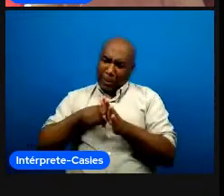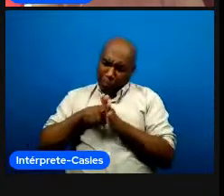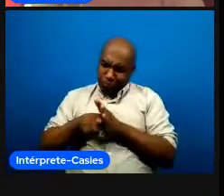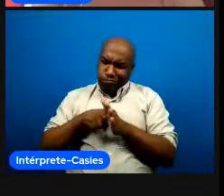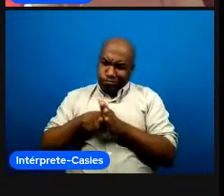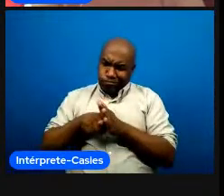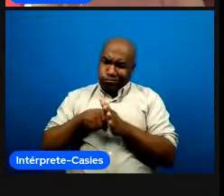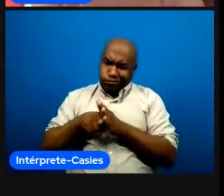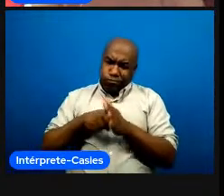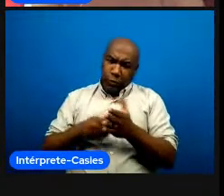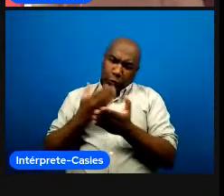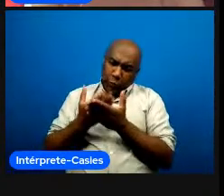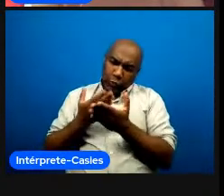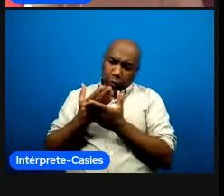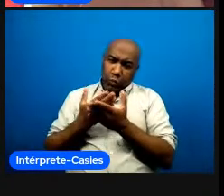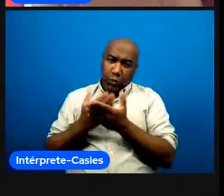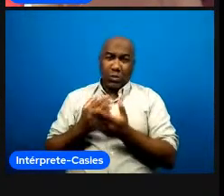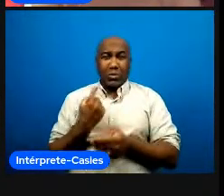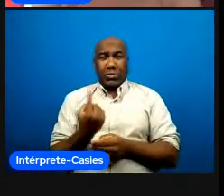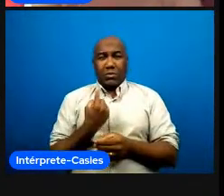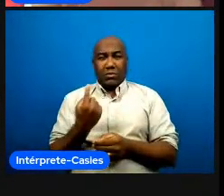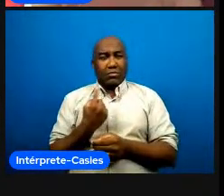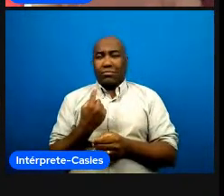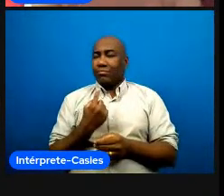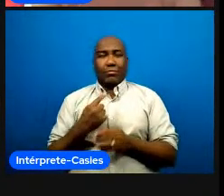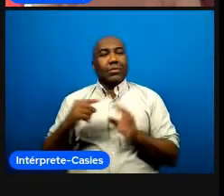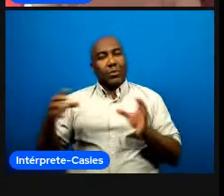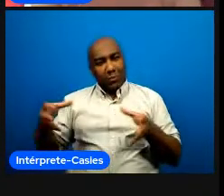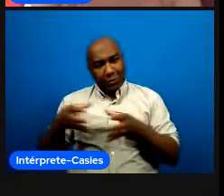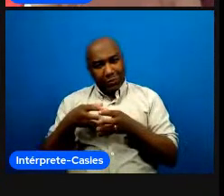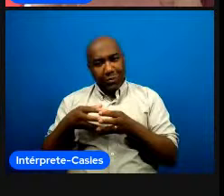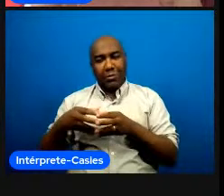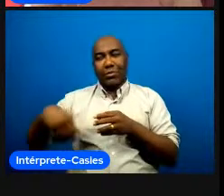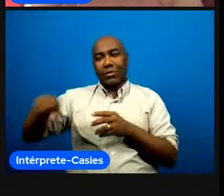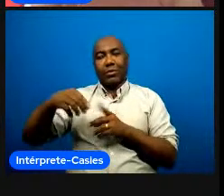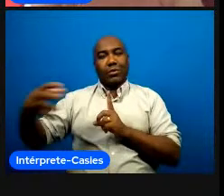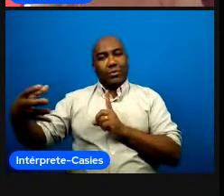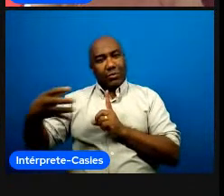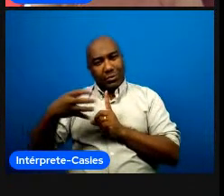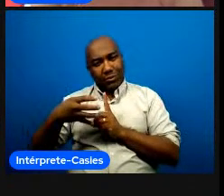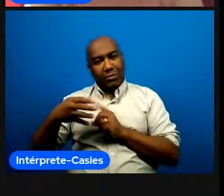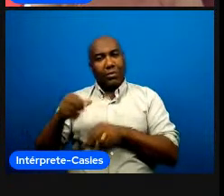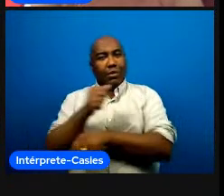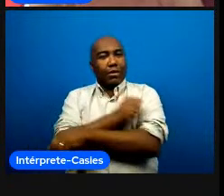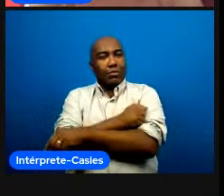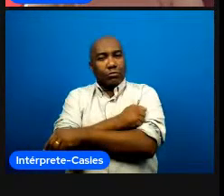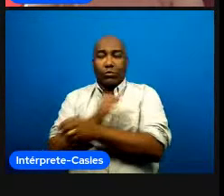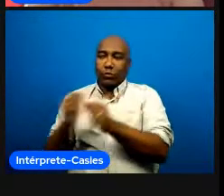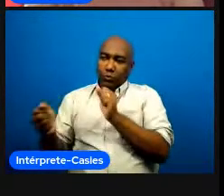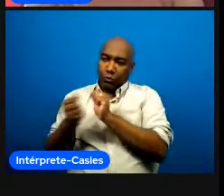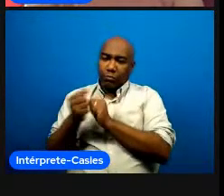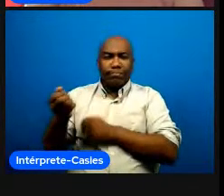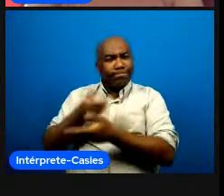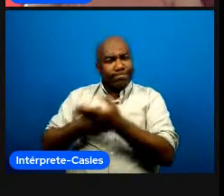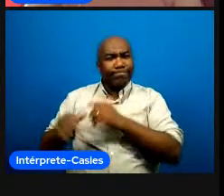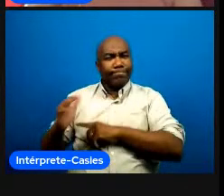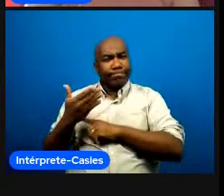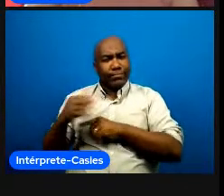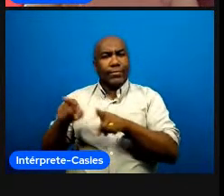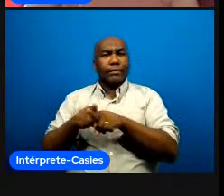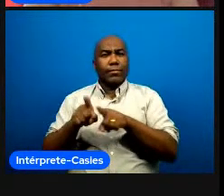consegui avançar com o auxílio dos alunos da pós-graduação que vieram também para a disciplina e principalmente da Iura